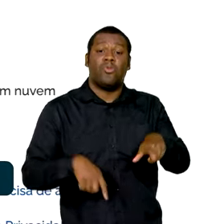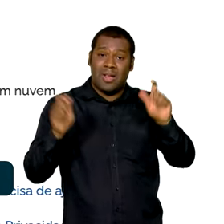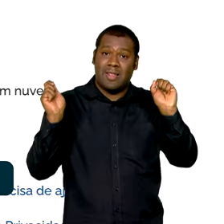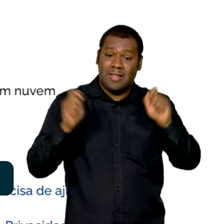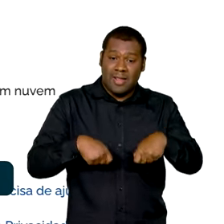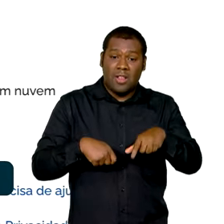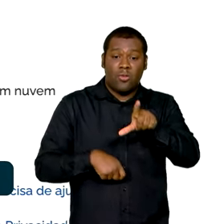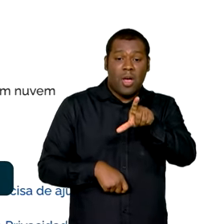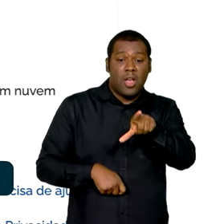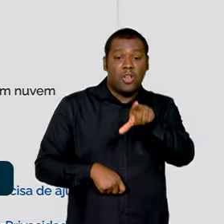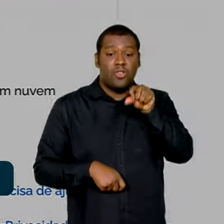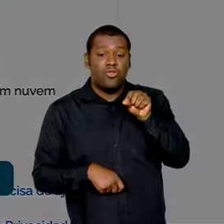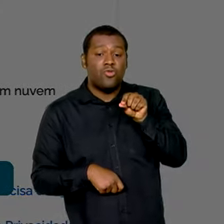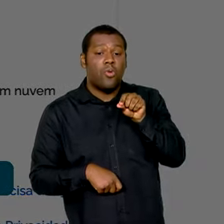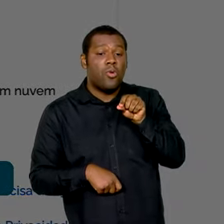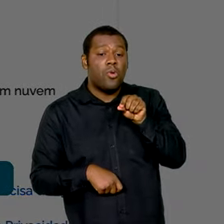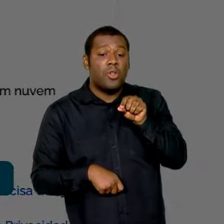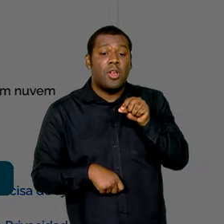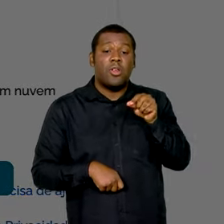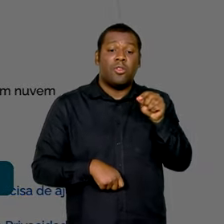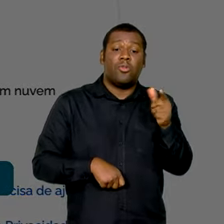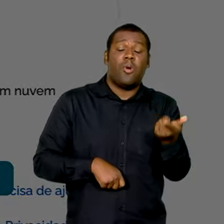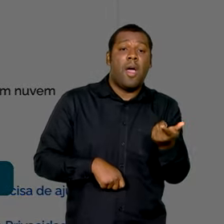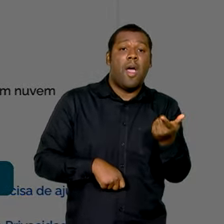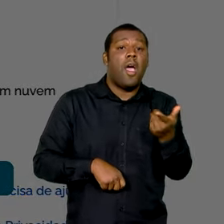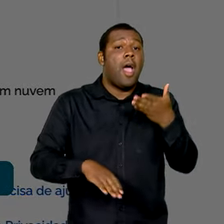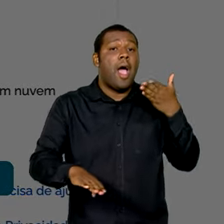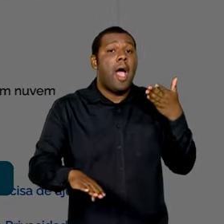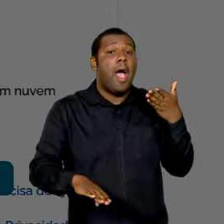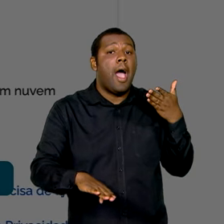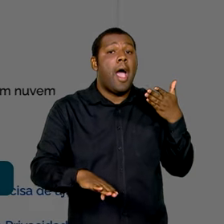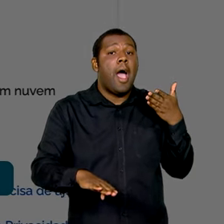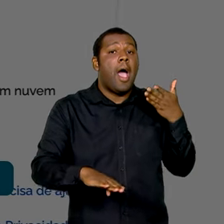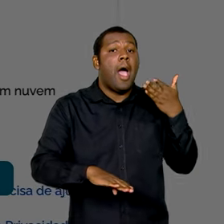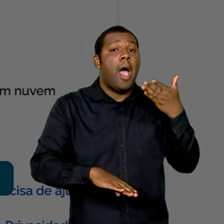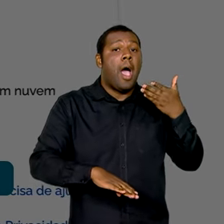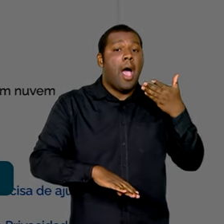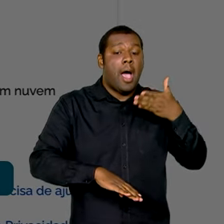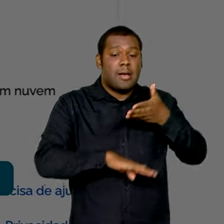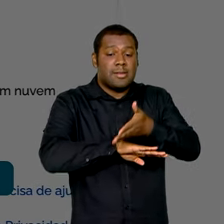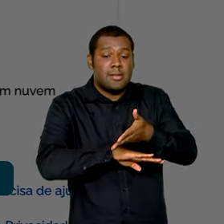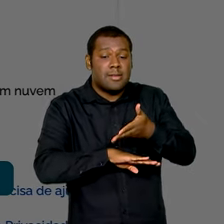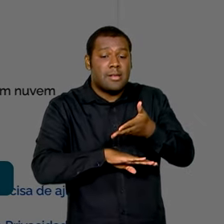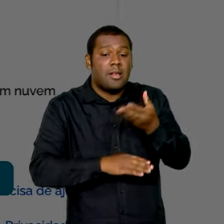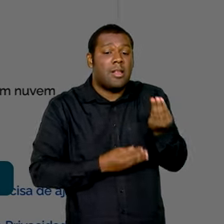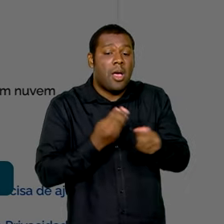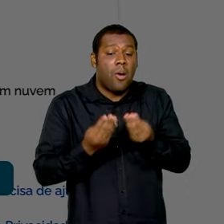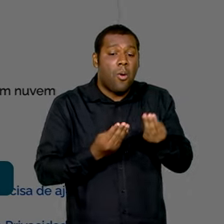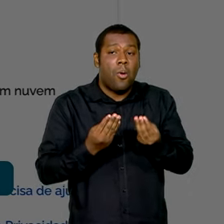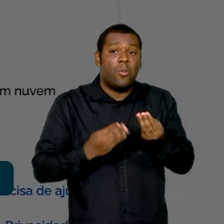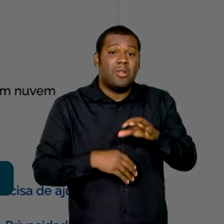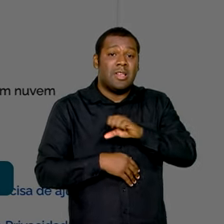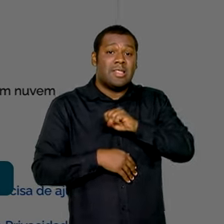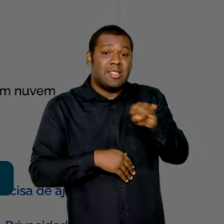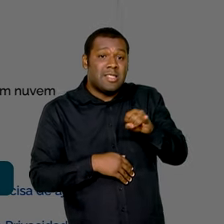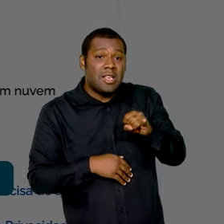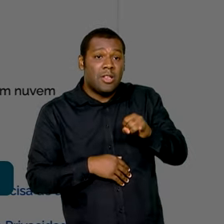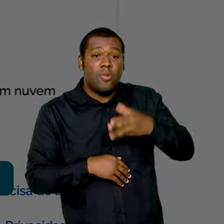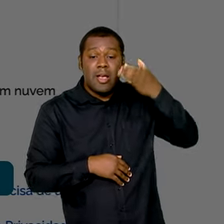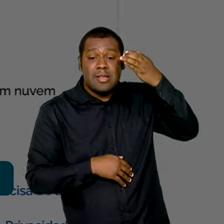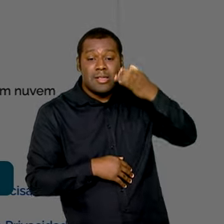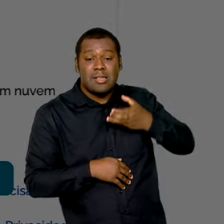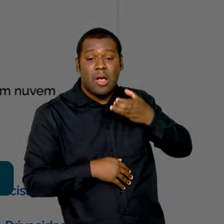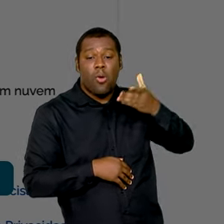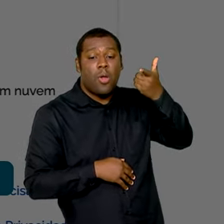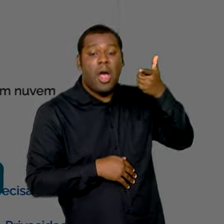qual equipamento pode acessar a conta dele, avisando sempre que um novo dispositivo tenta fazer login